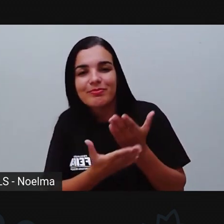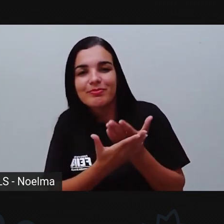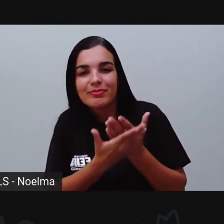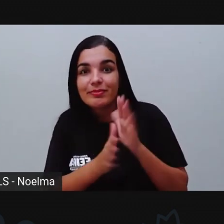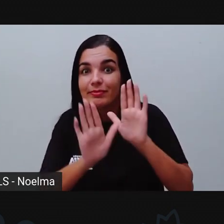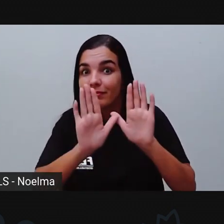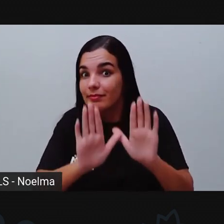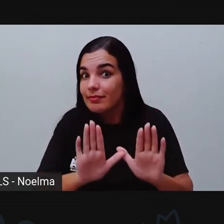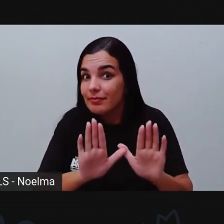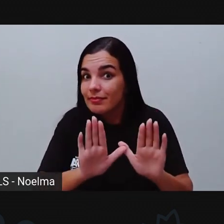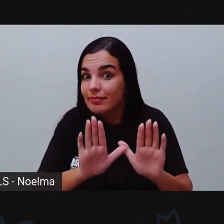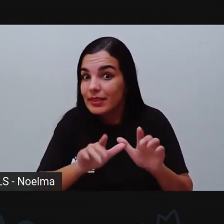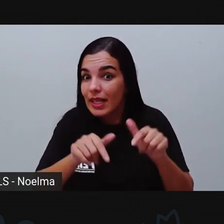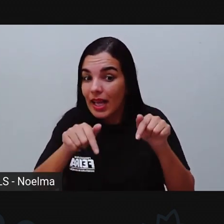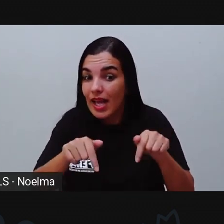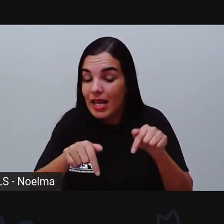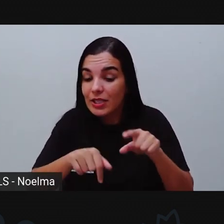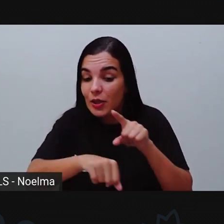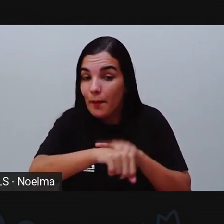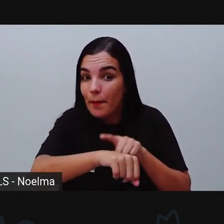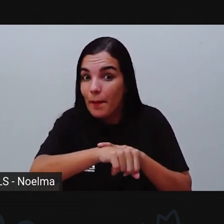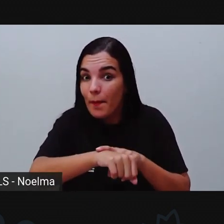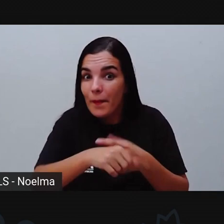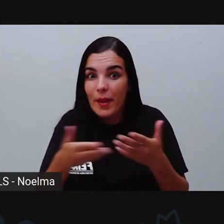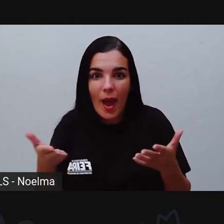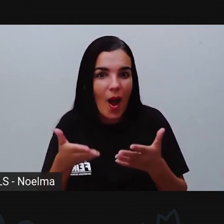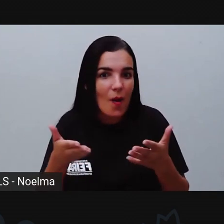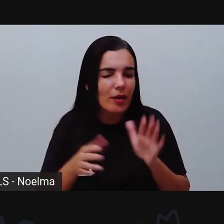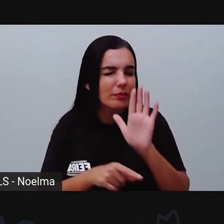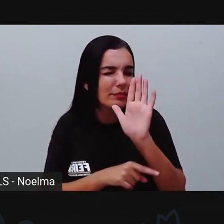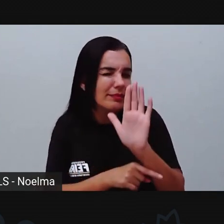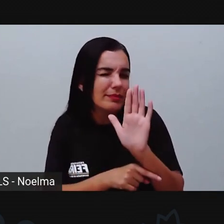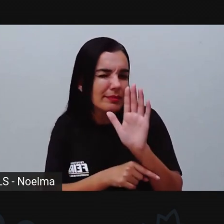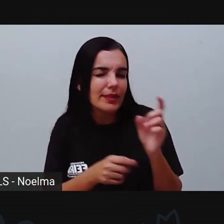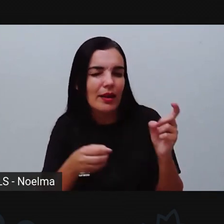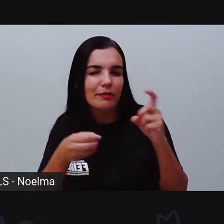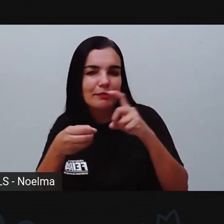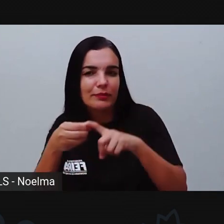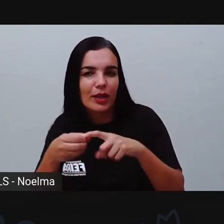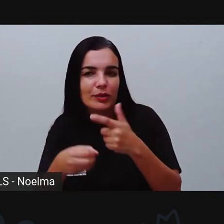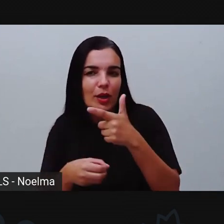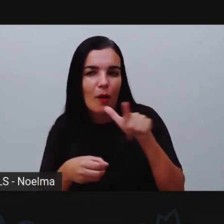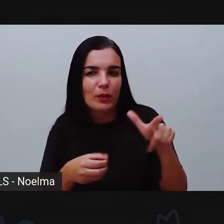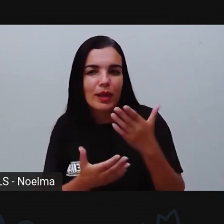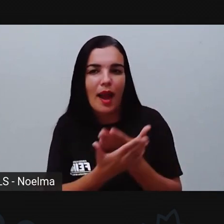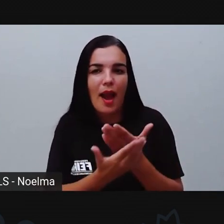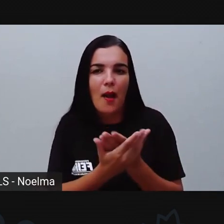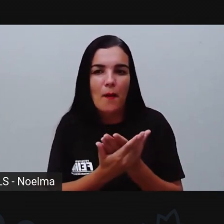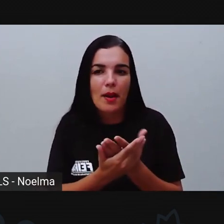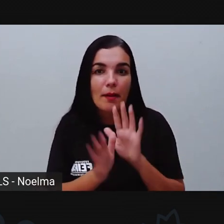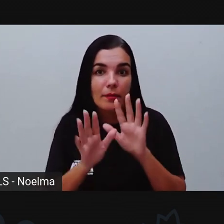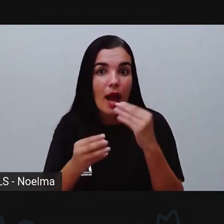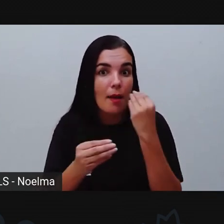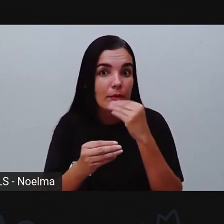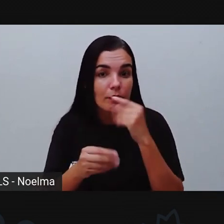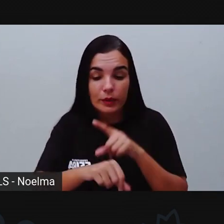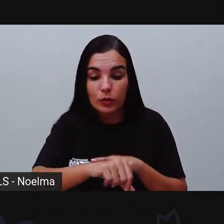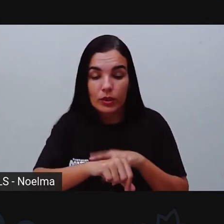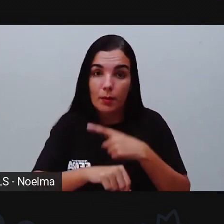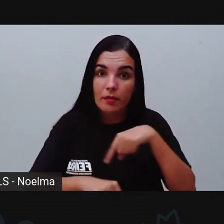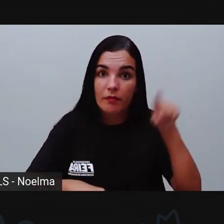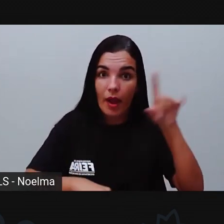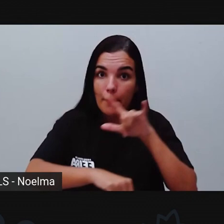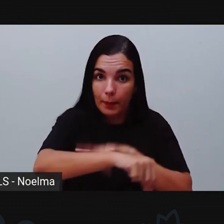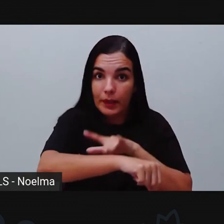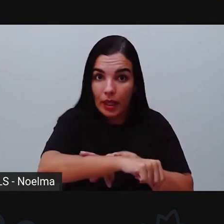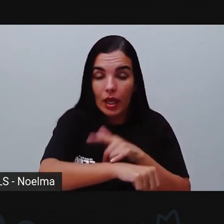mas este primeiro momento, tá? Daqui a pouquinho a gente volta com mais uma aula. Então, aproveite já esse momento para